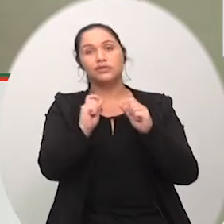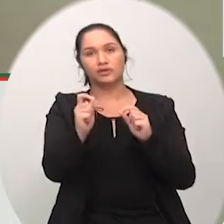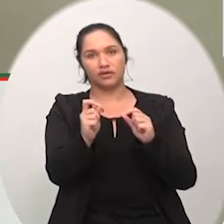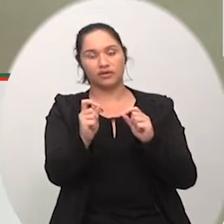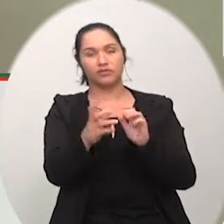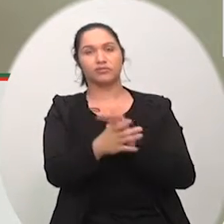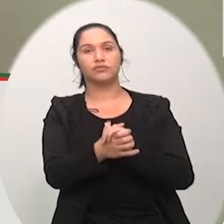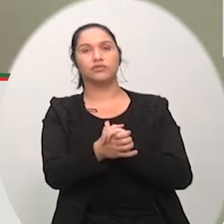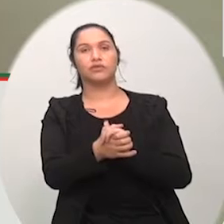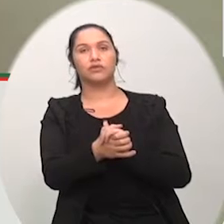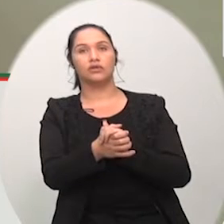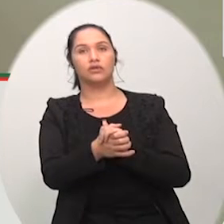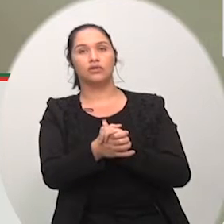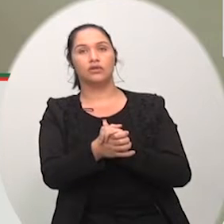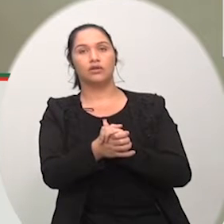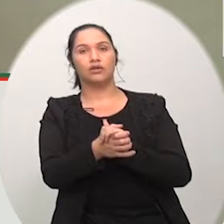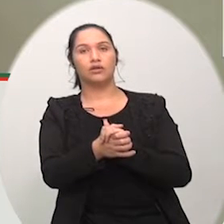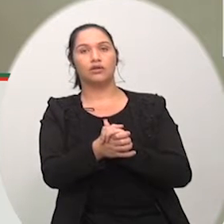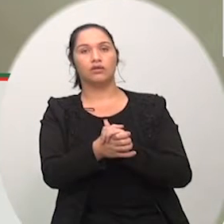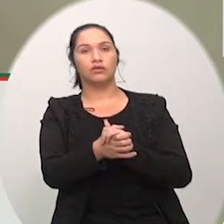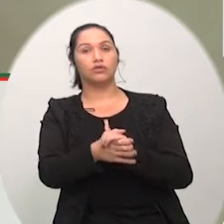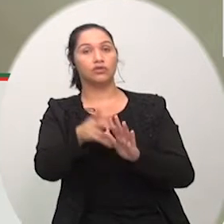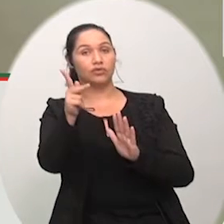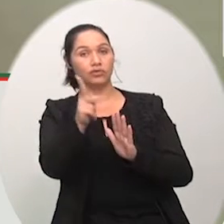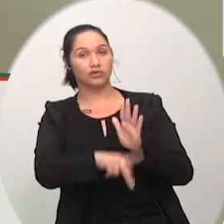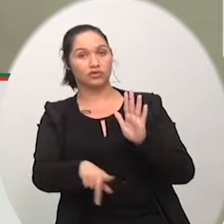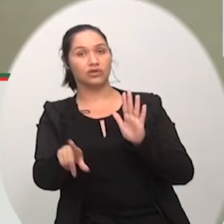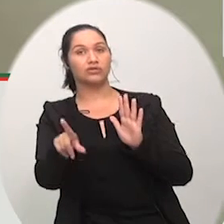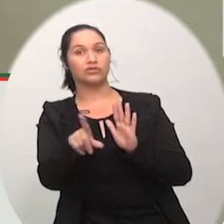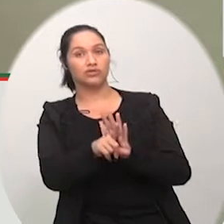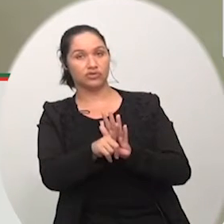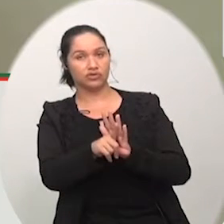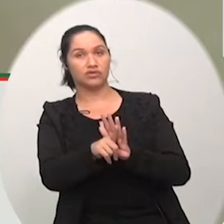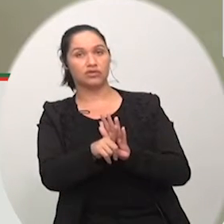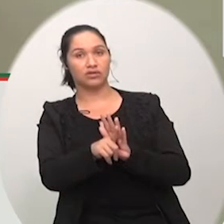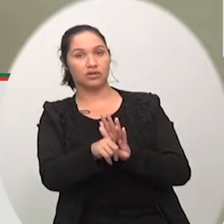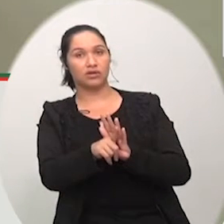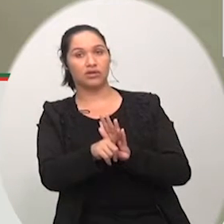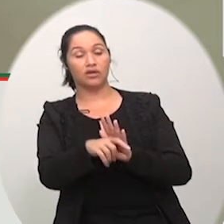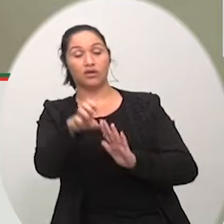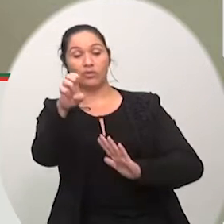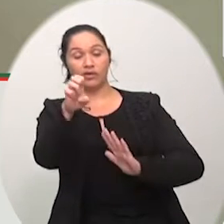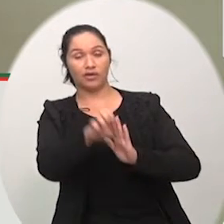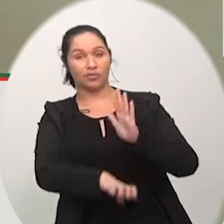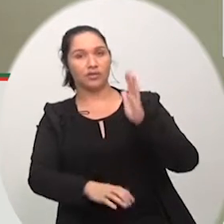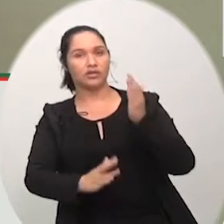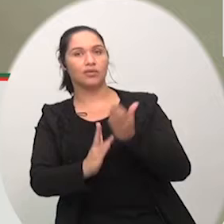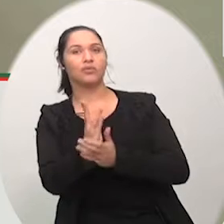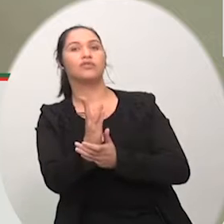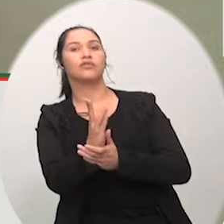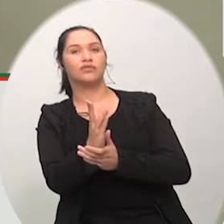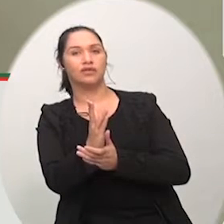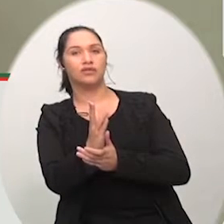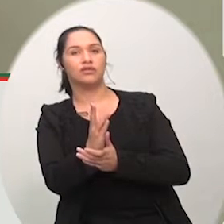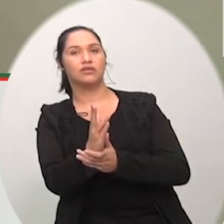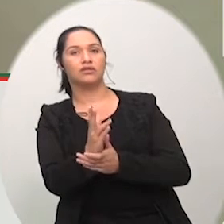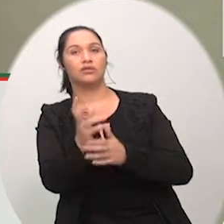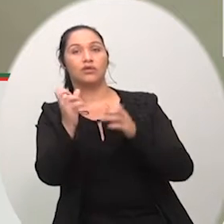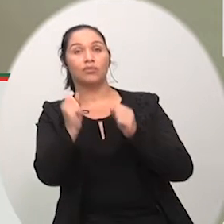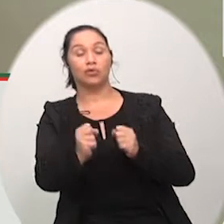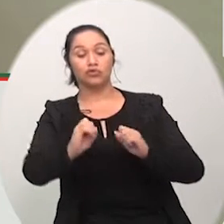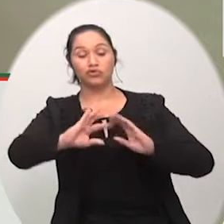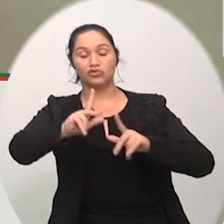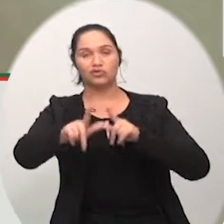inclusive de o projeto uma vez aprovado com todas essas emendas pode botar tudo a perder o trabalho que foi feito